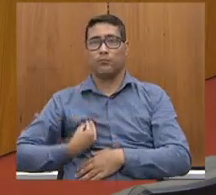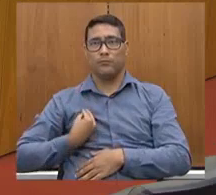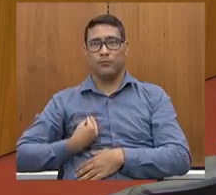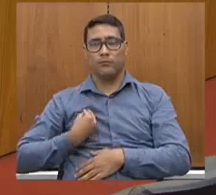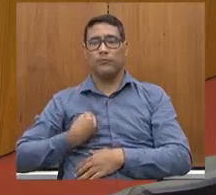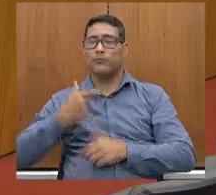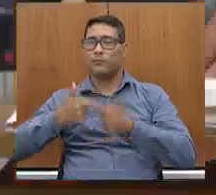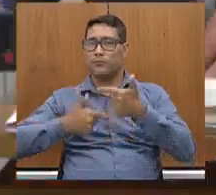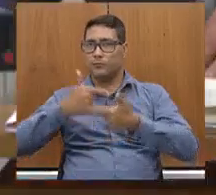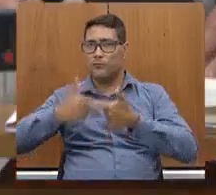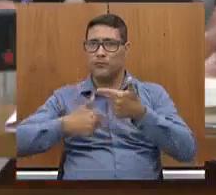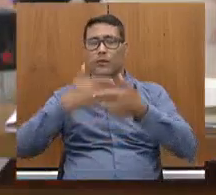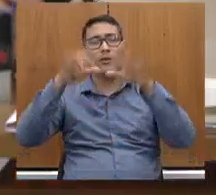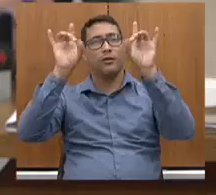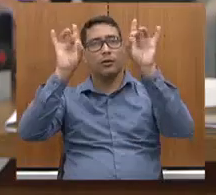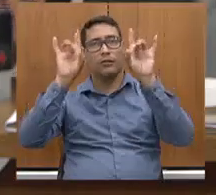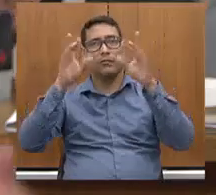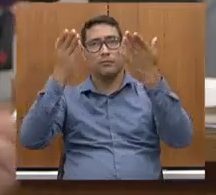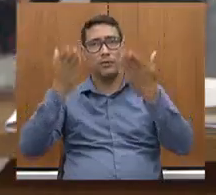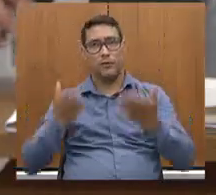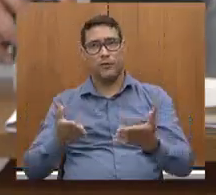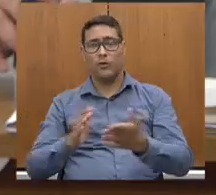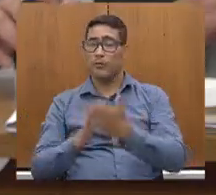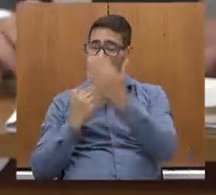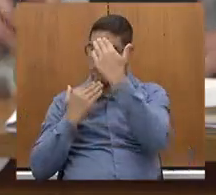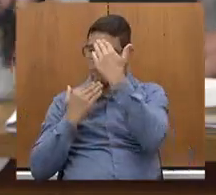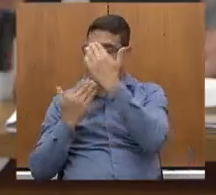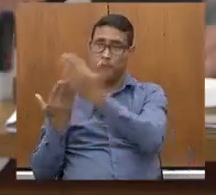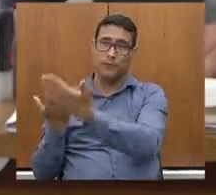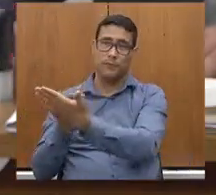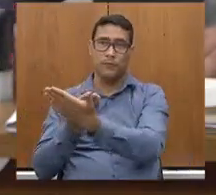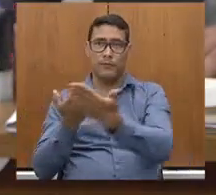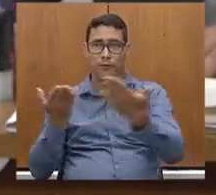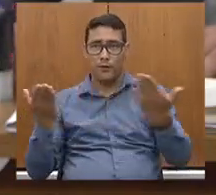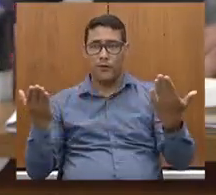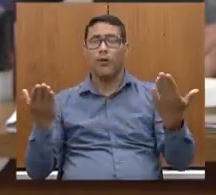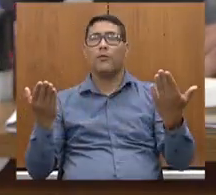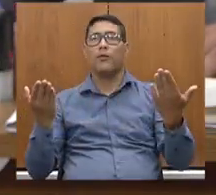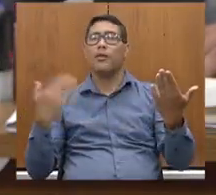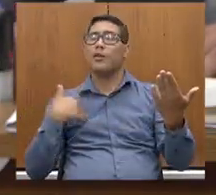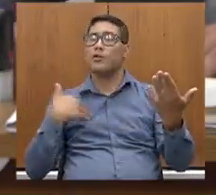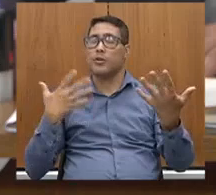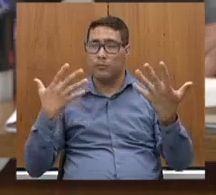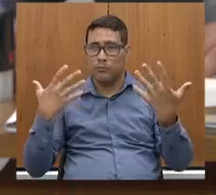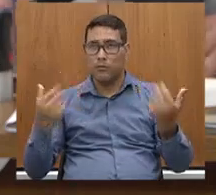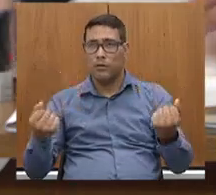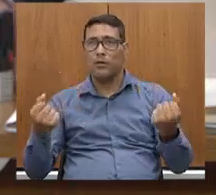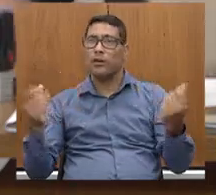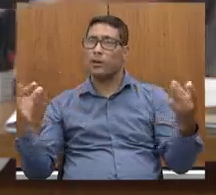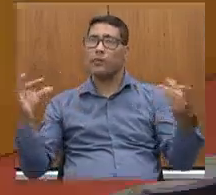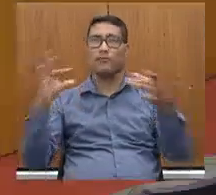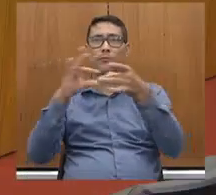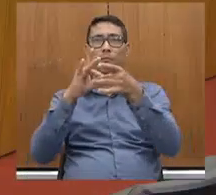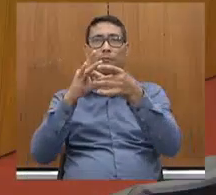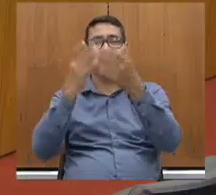trabalho maravilhoso. Obrigado a vocês por aceitarem que a gente fizesse parte junto com vocês.